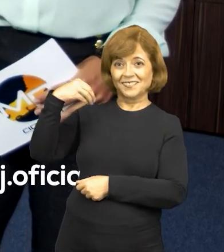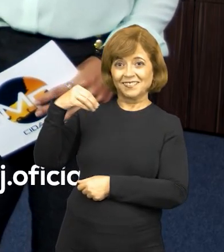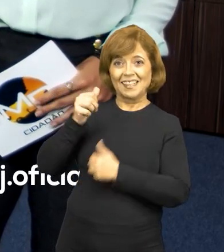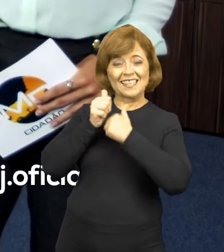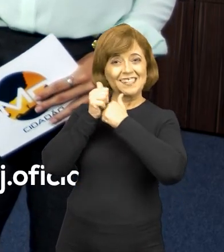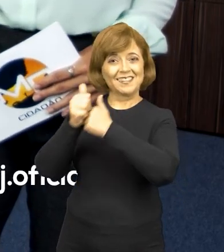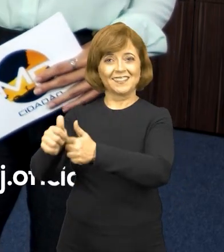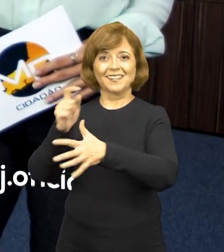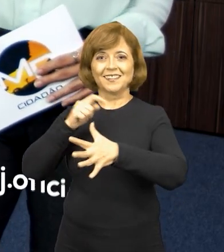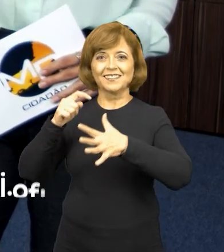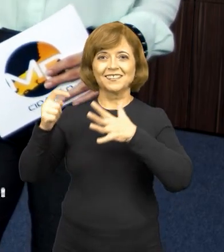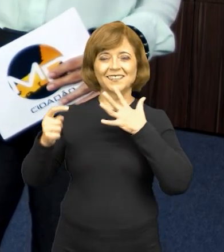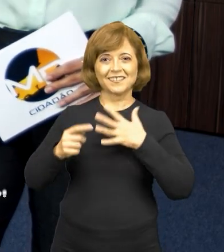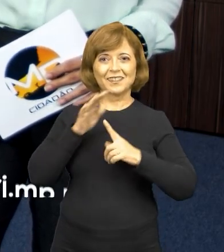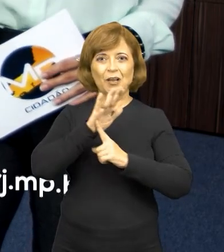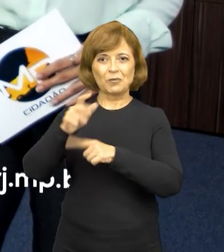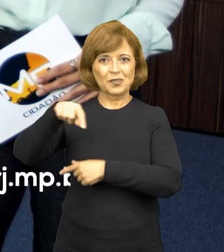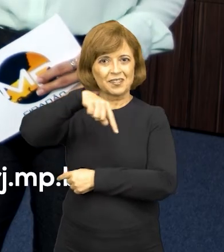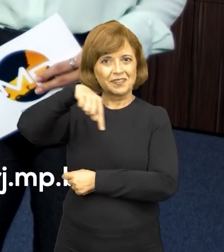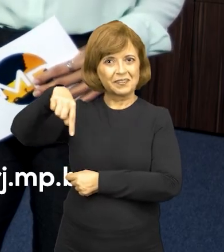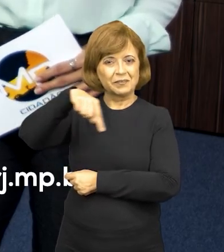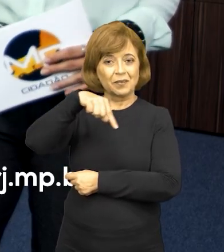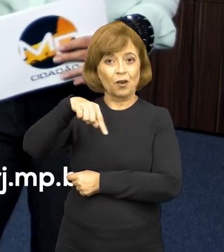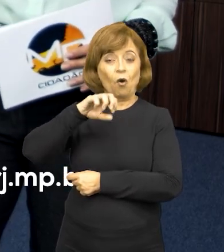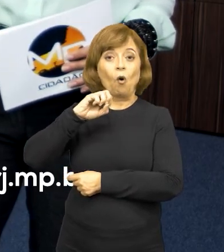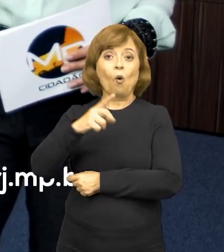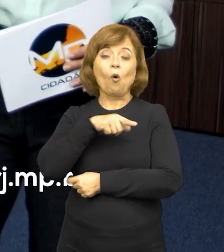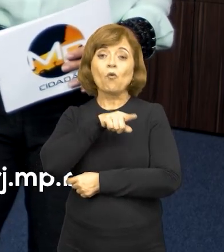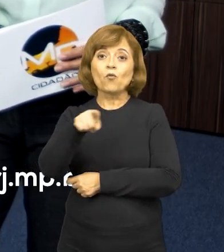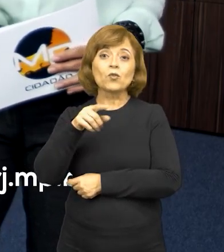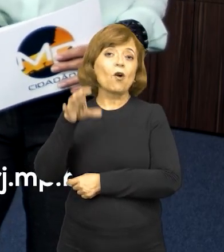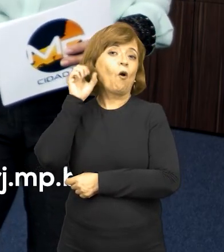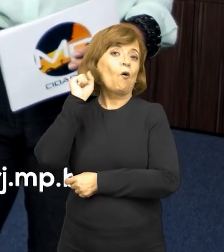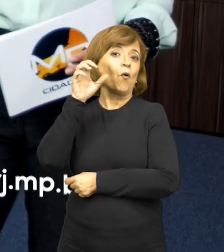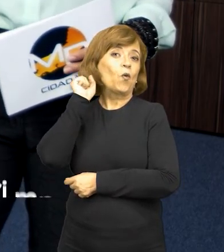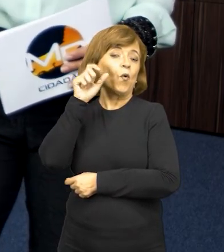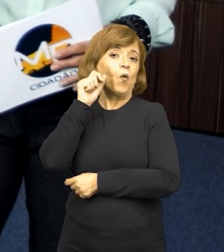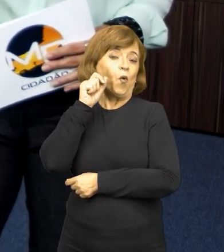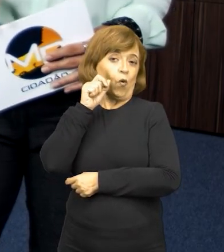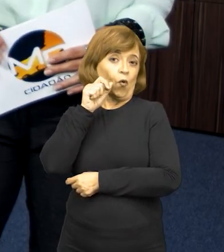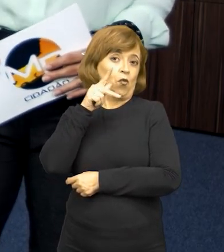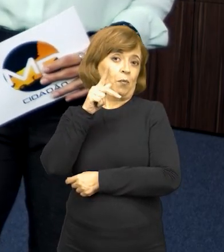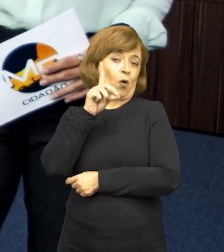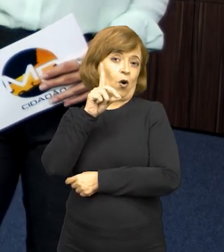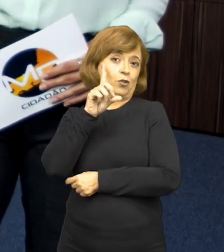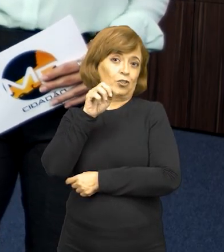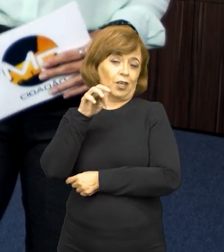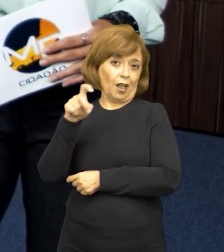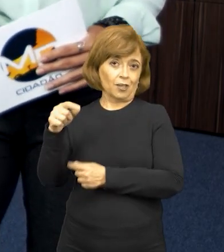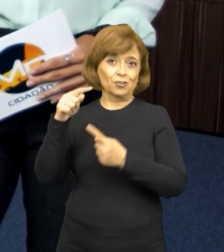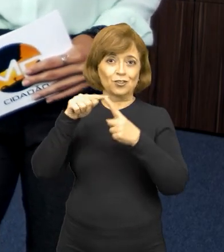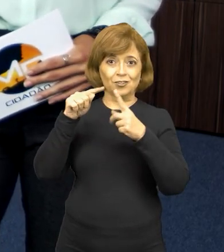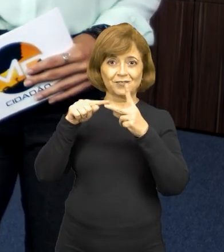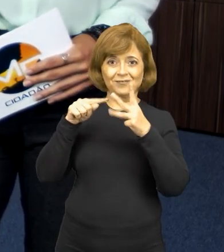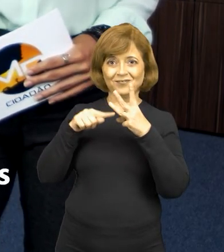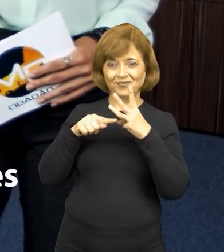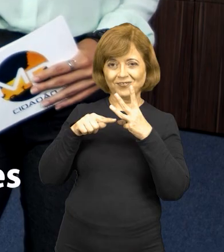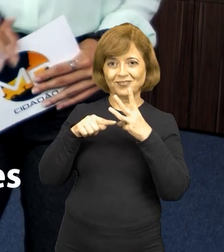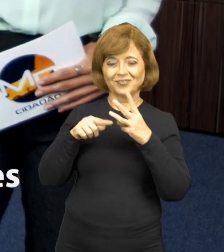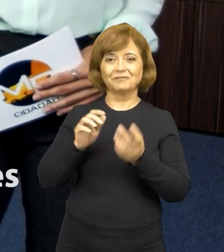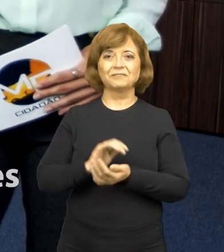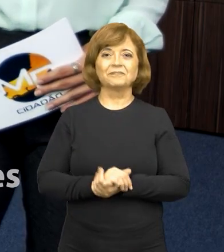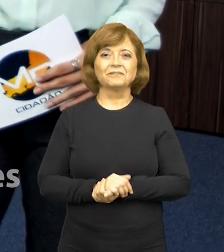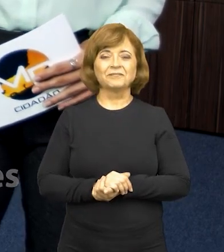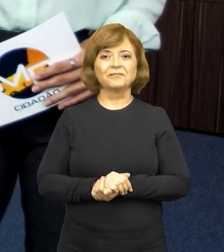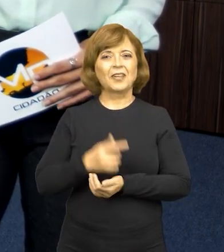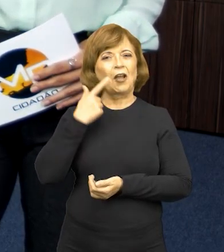nossas redes sociais que estão aparecendo aqui embaixo. Ouça o podcast MP Cidadão nas plataformas Deezer, Spotify e